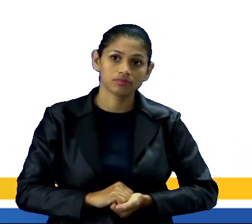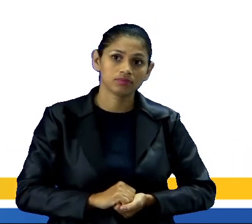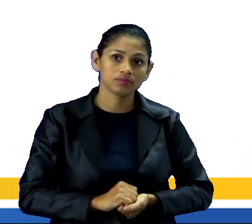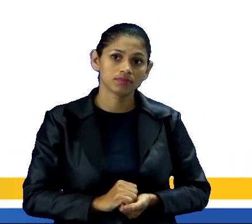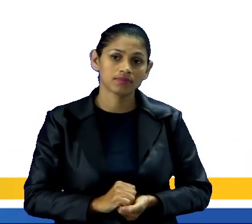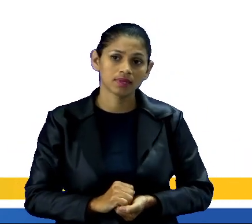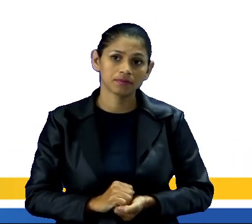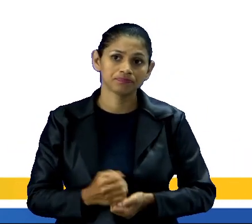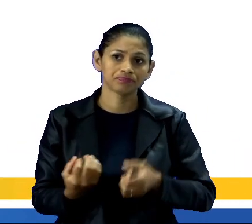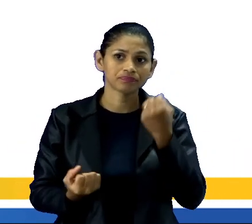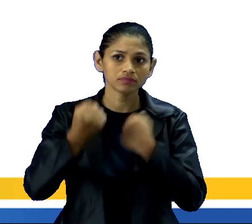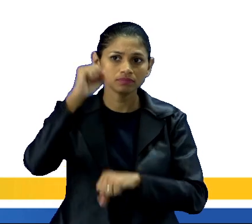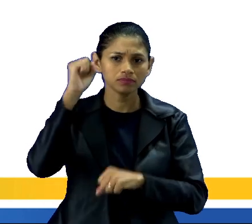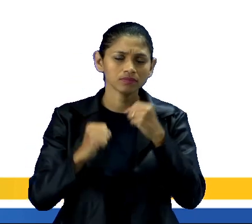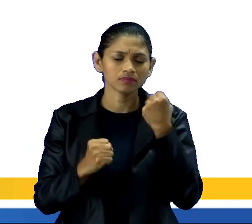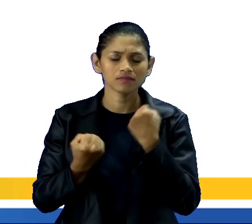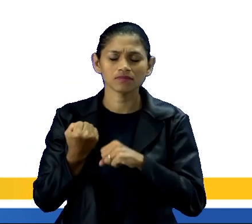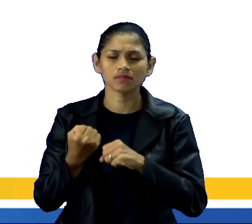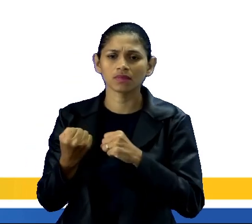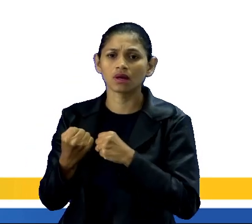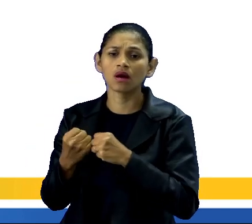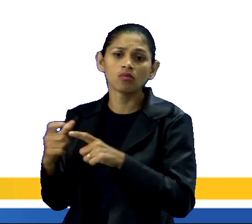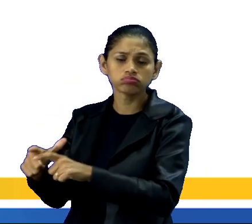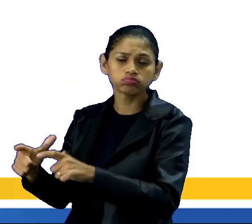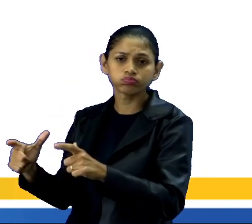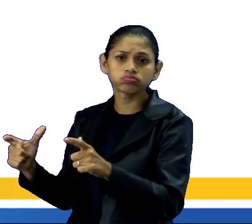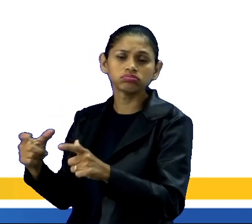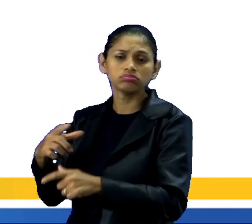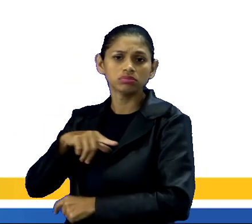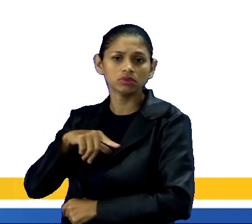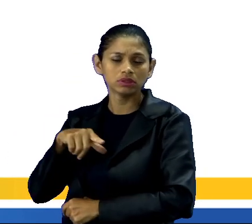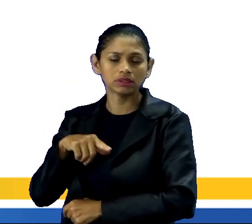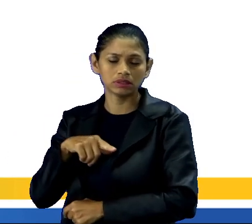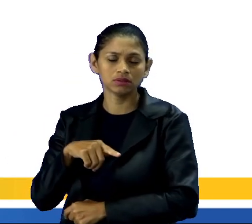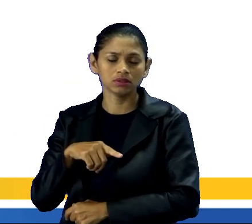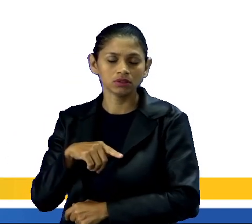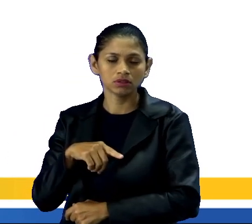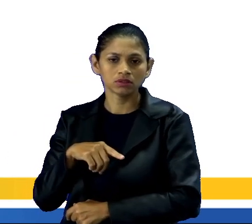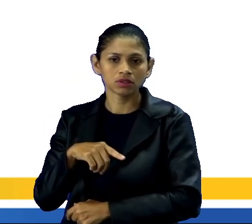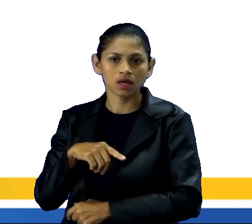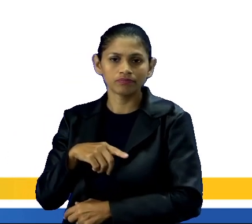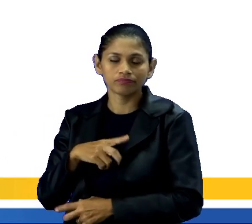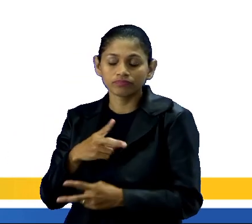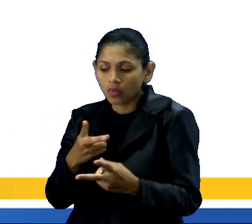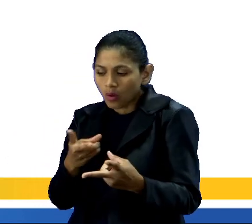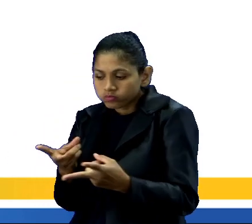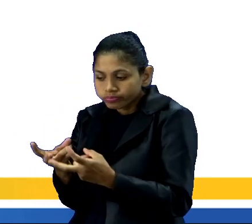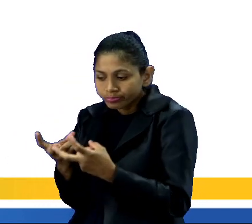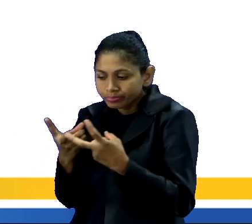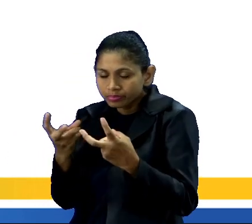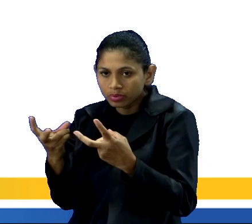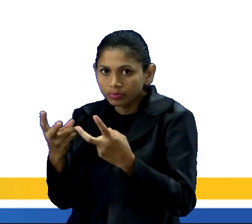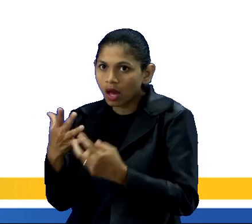A industrialização das cidades faz com que elas se tornem mais atrativas, né, em termos de migrações internas,